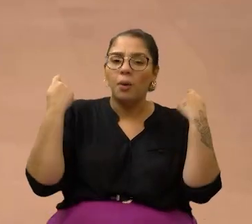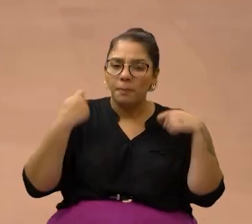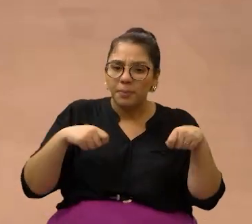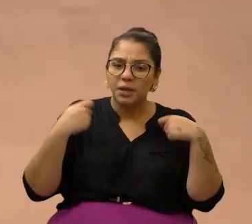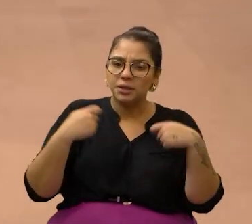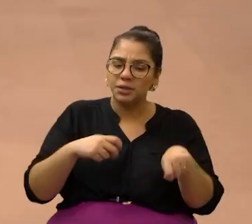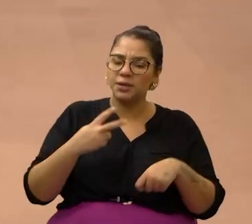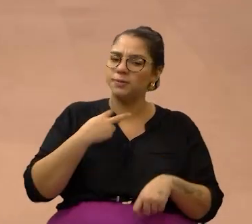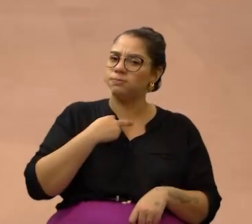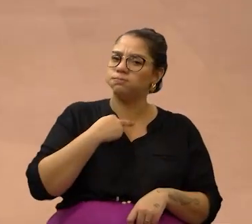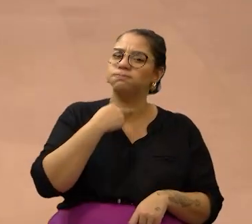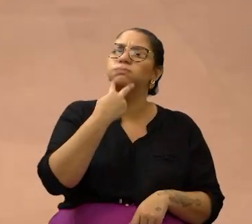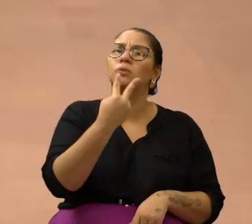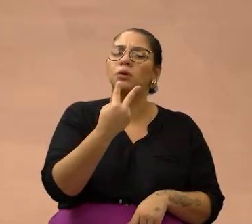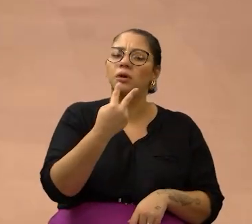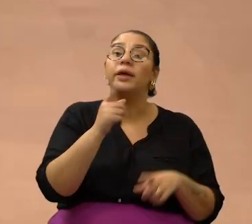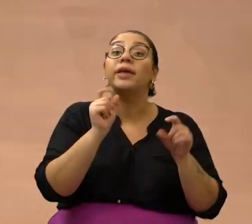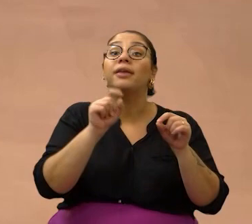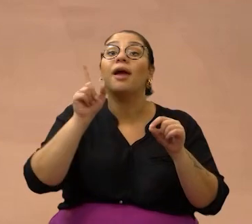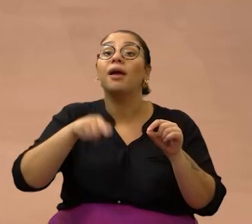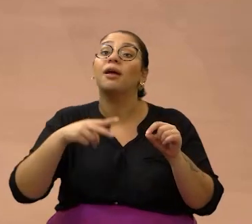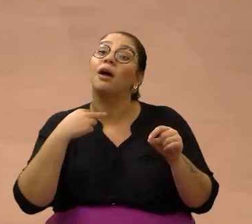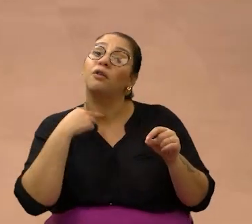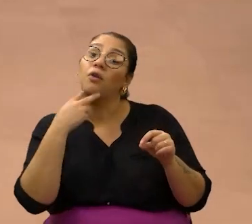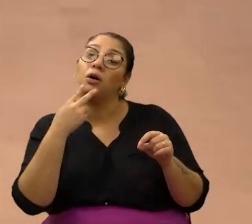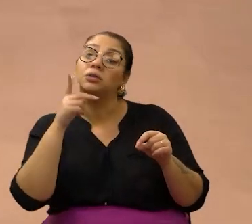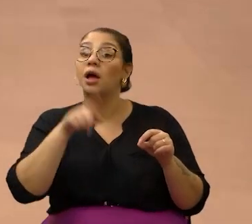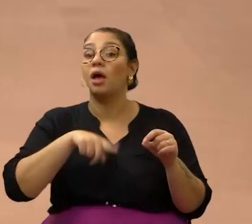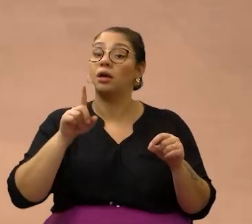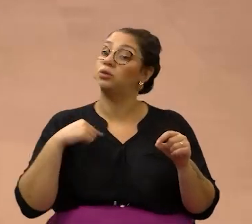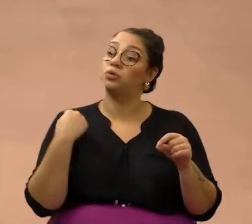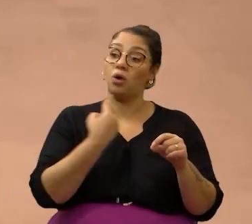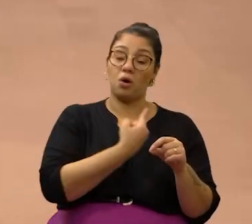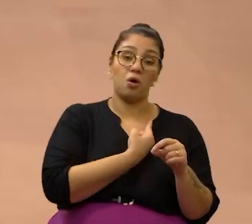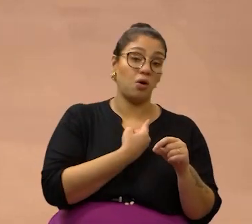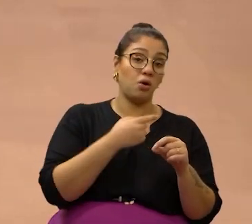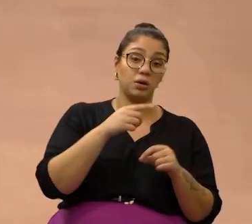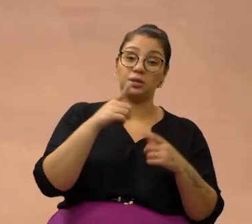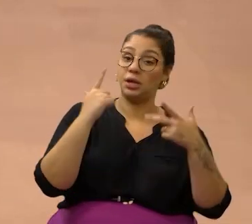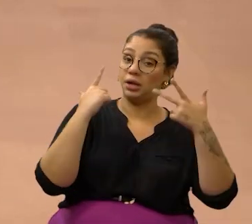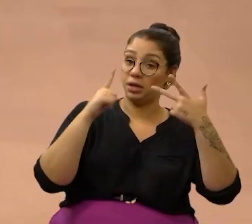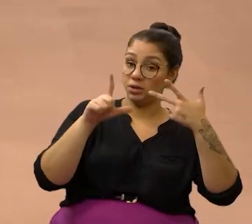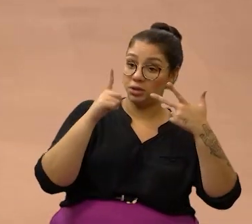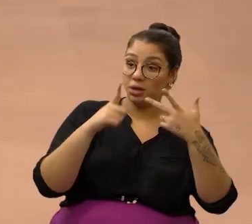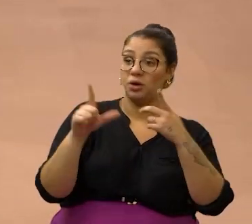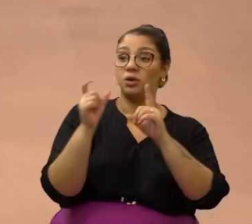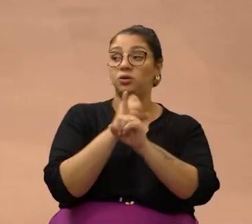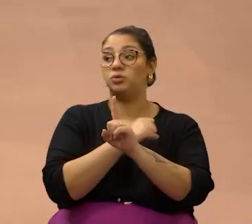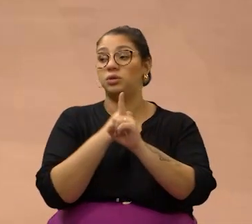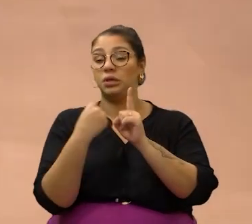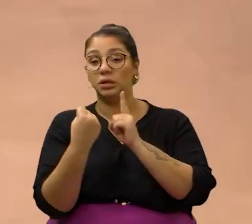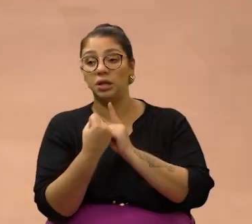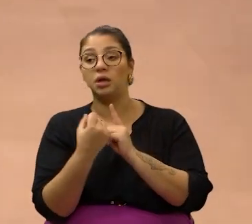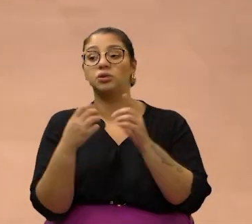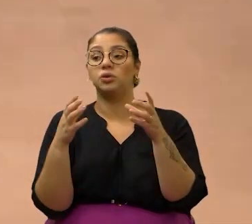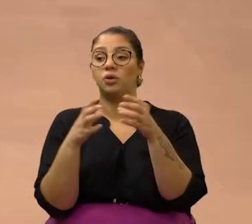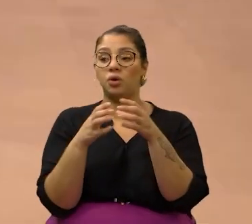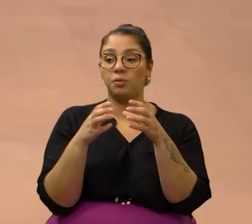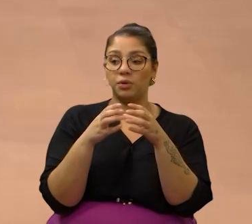precisa ter voz e a voz deles somos nós, legisladores, sociedade,